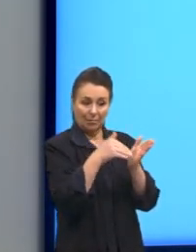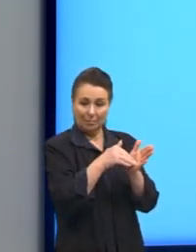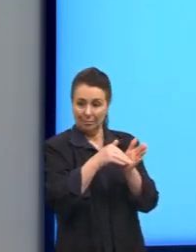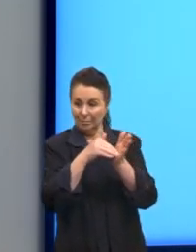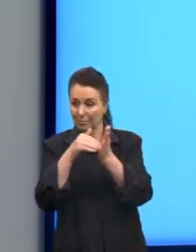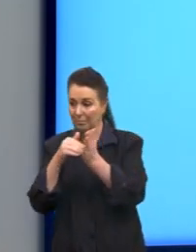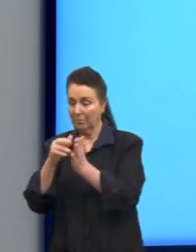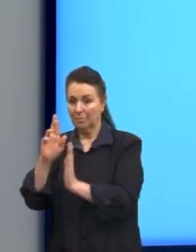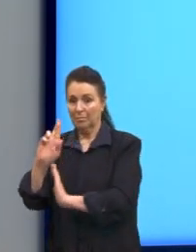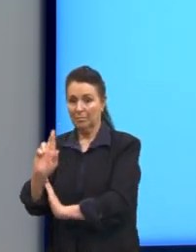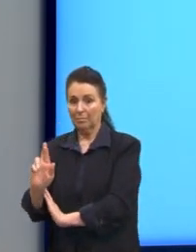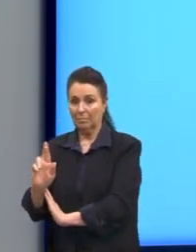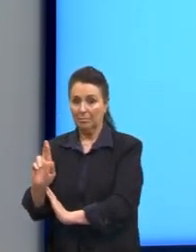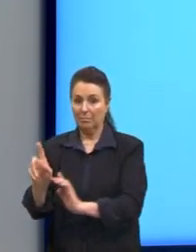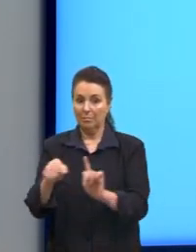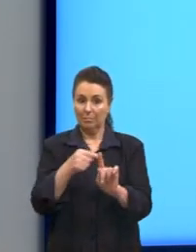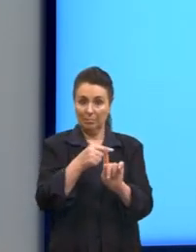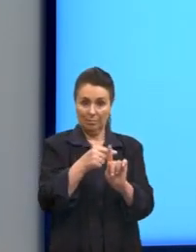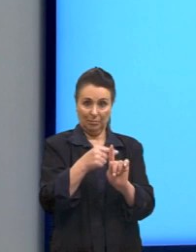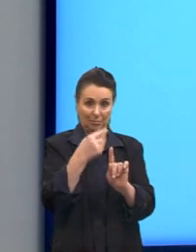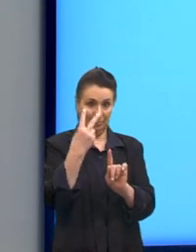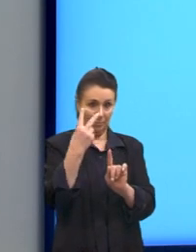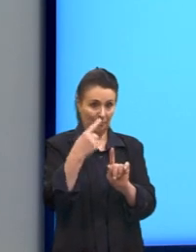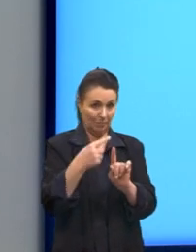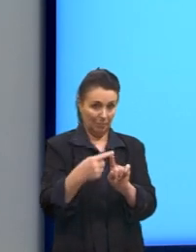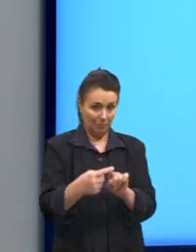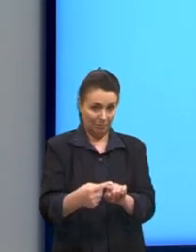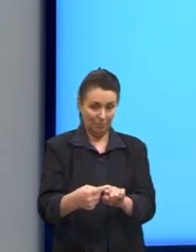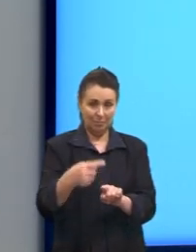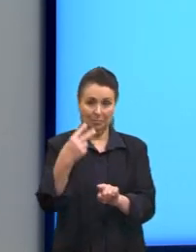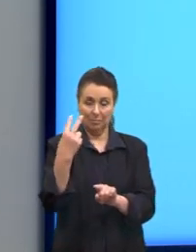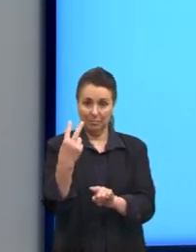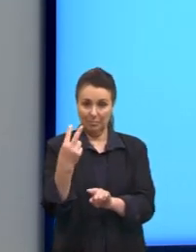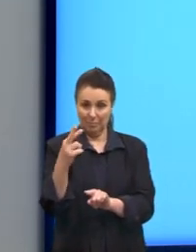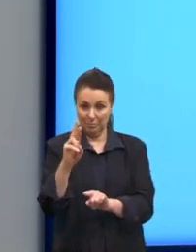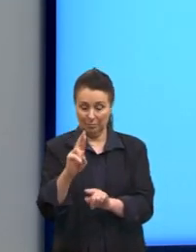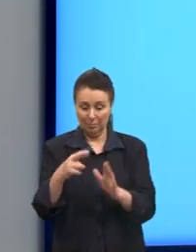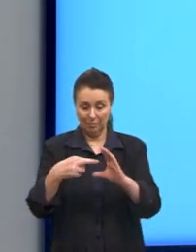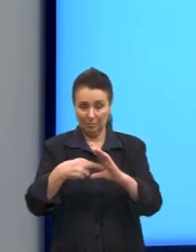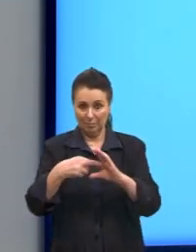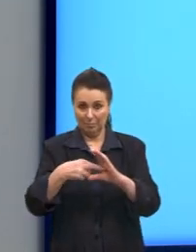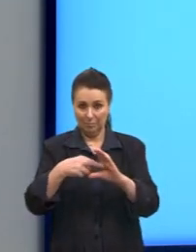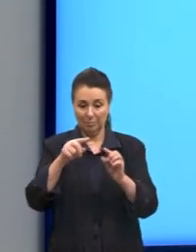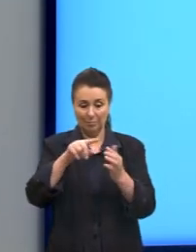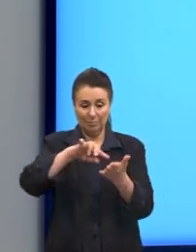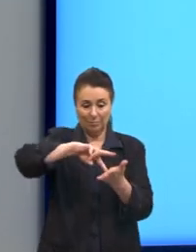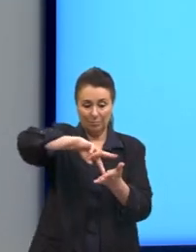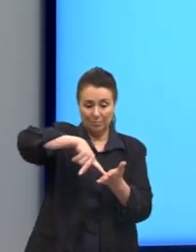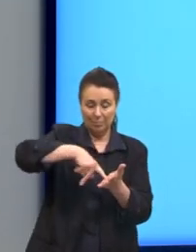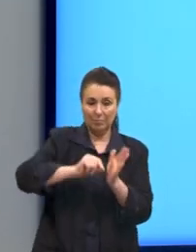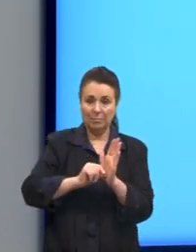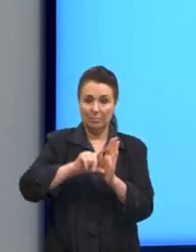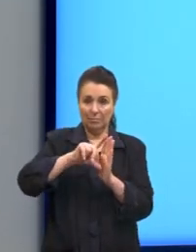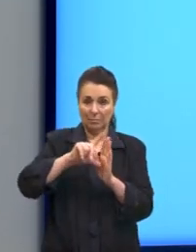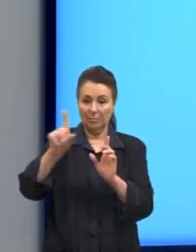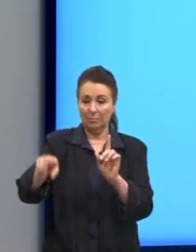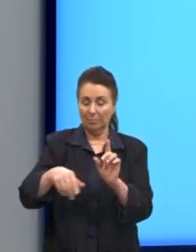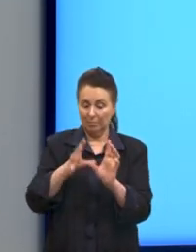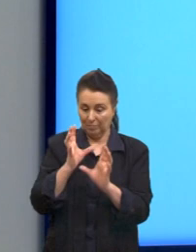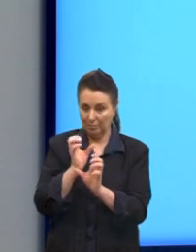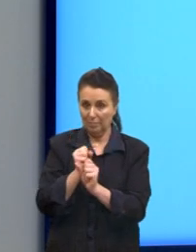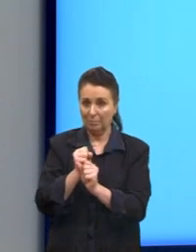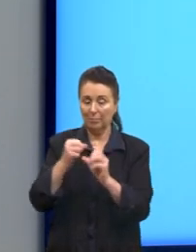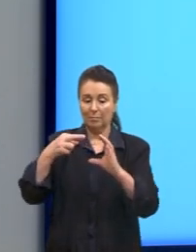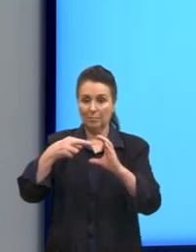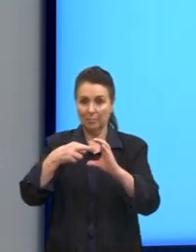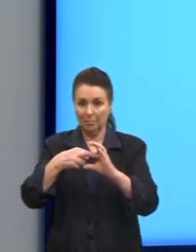somaríamos duas vezes o raio da circunferência maior, somamos o raio da circunferência menor e o